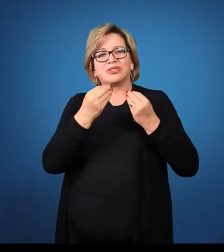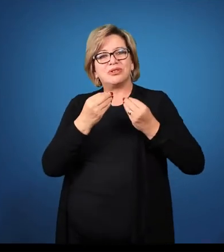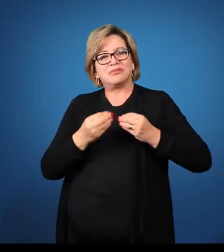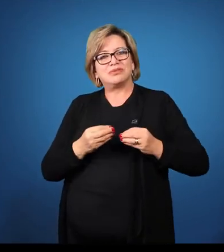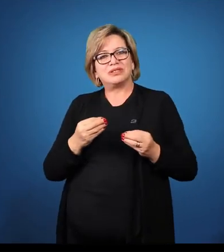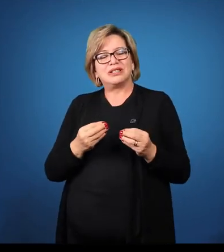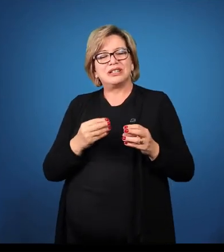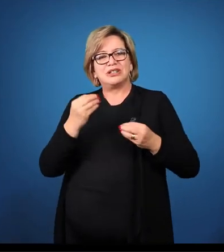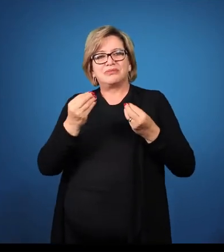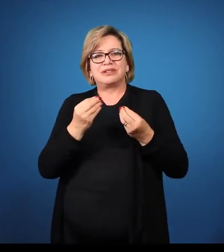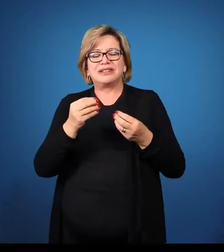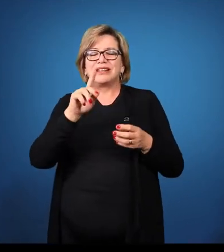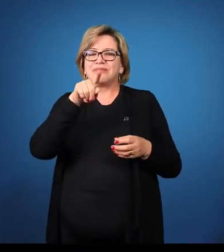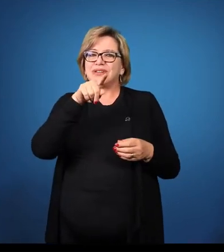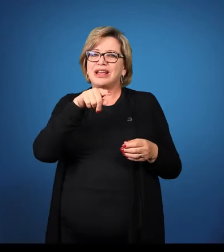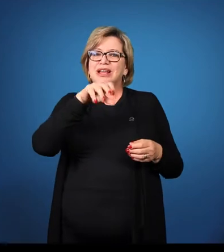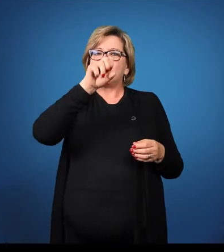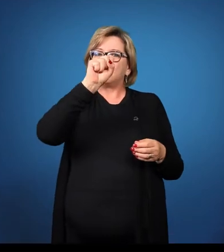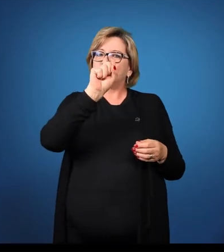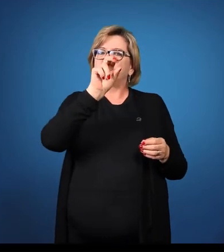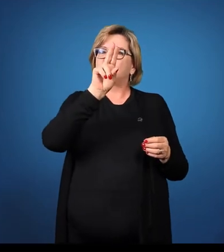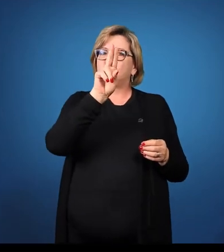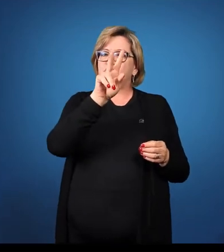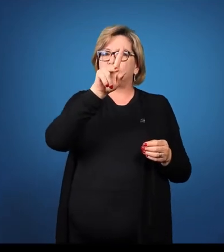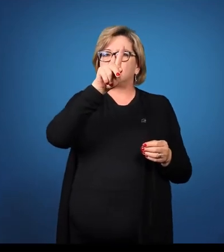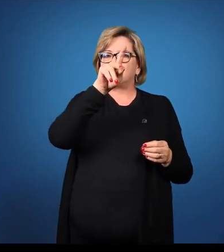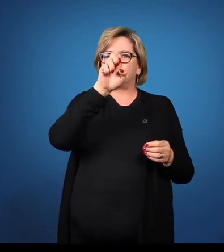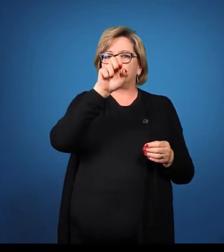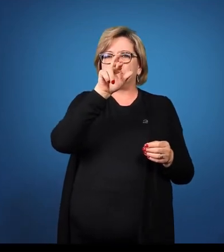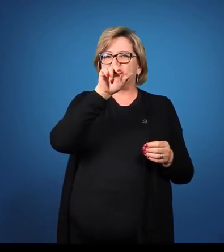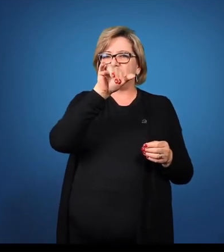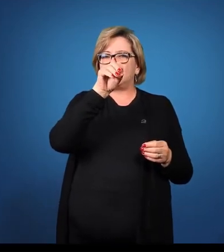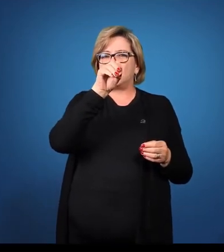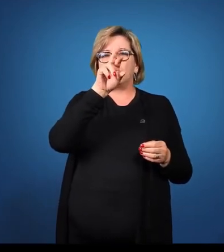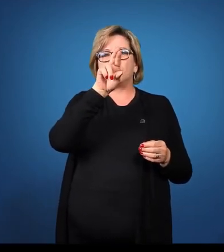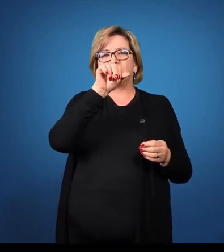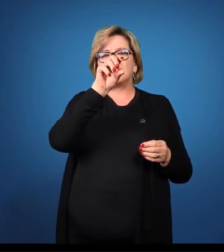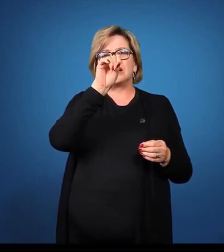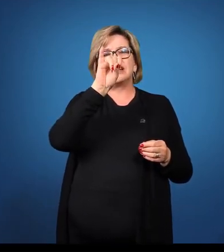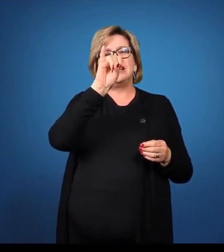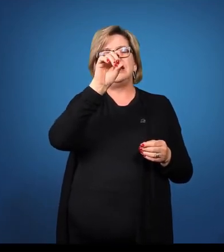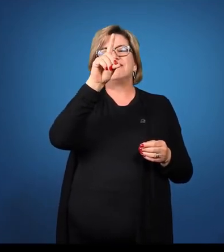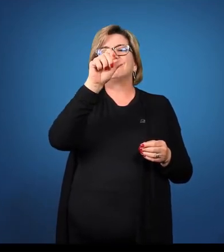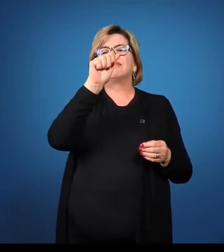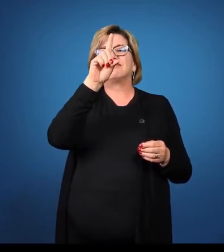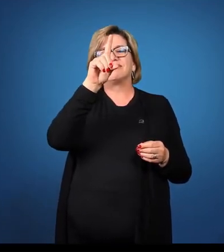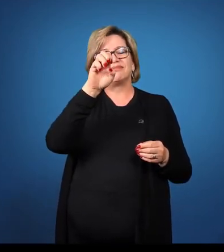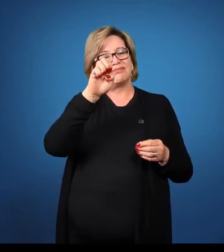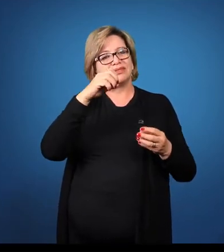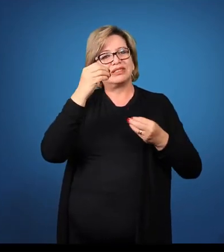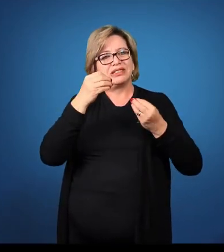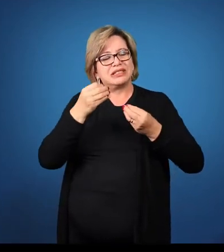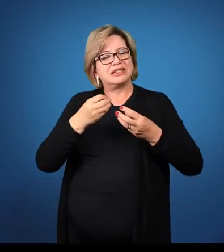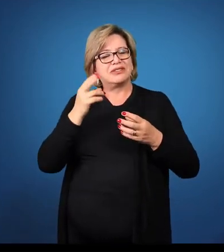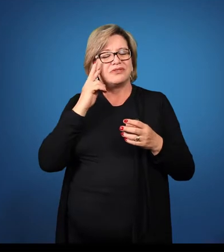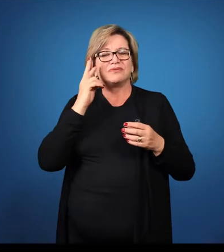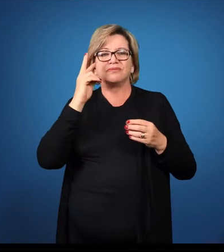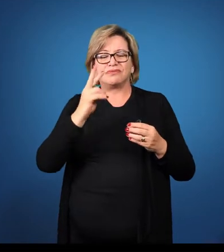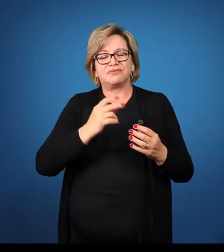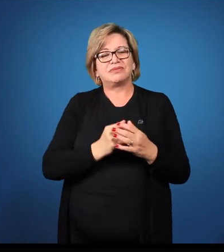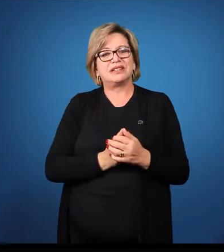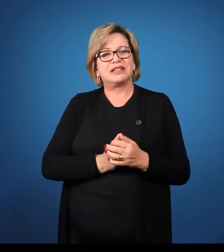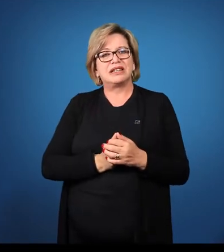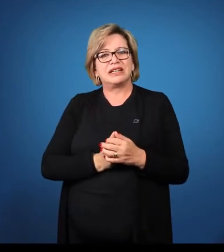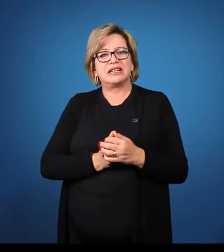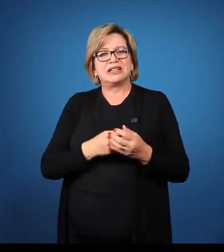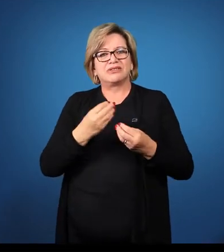que ao João. Então, o chamado de superioridade, comparativo de superioridade. Superioridade, muito bem.